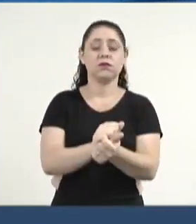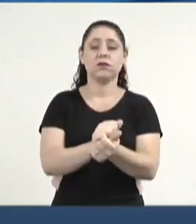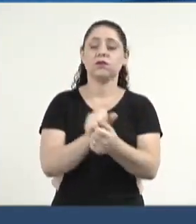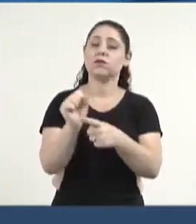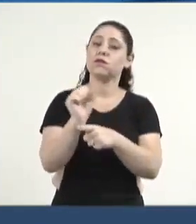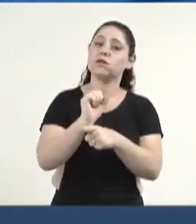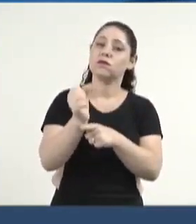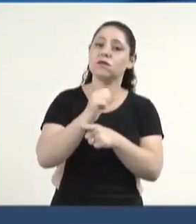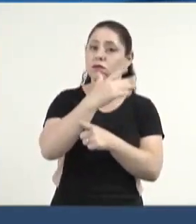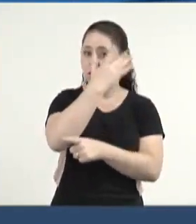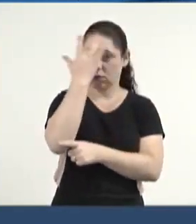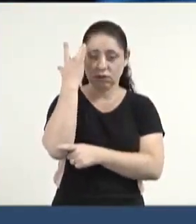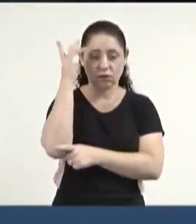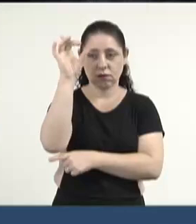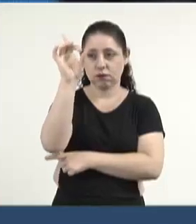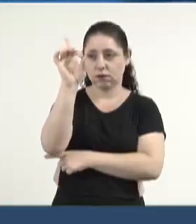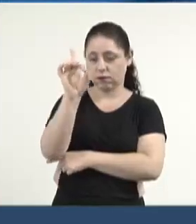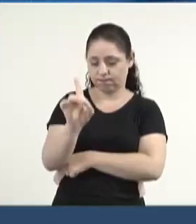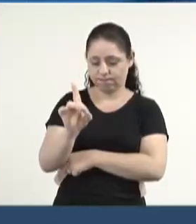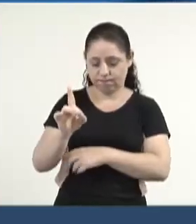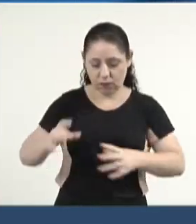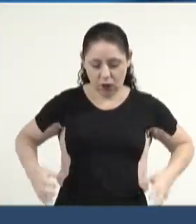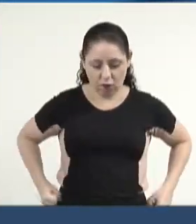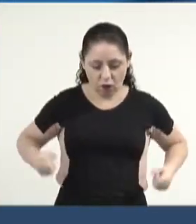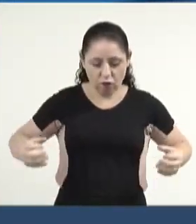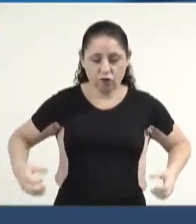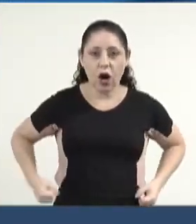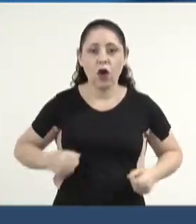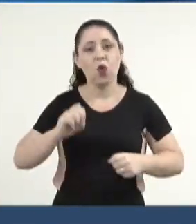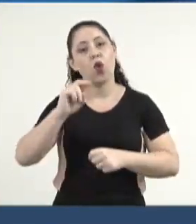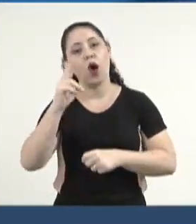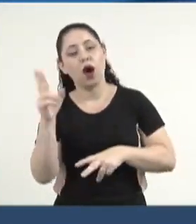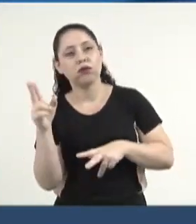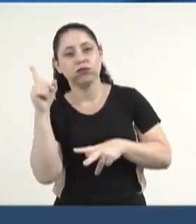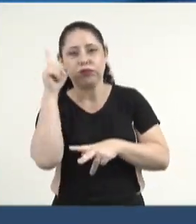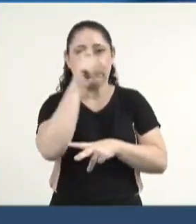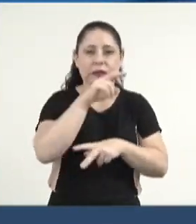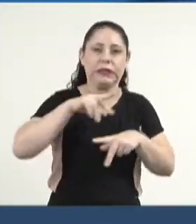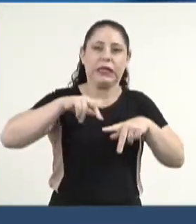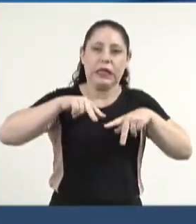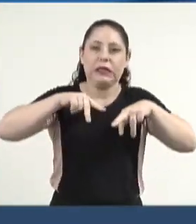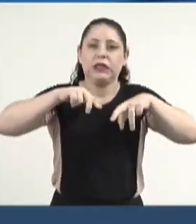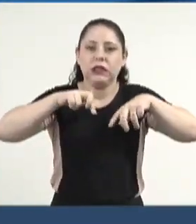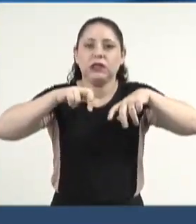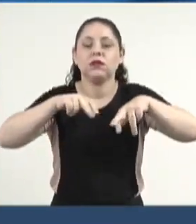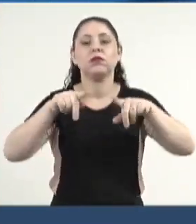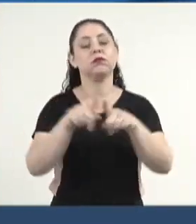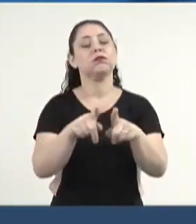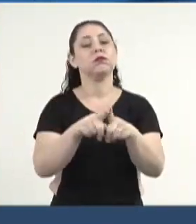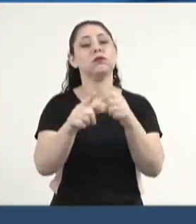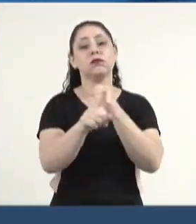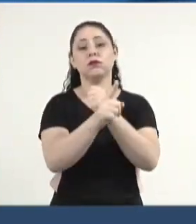transporte de pessoas com deficiência física ou mobilidade reduzida para atender o